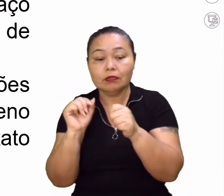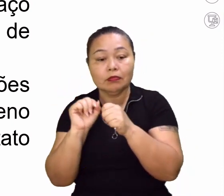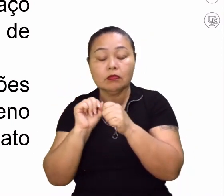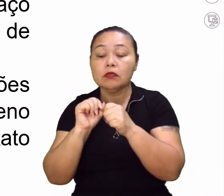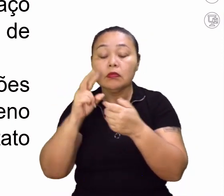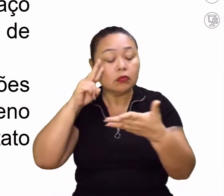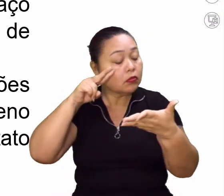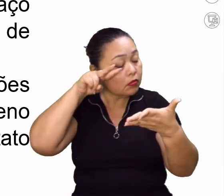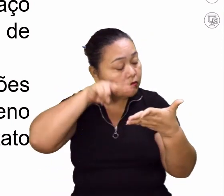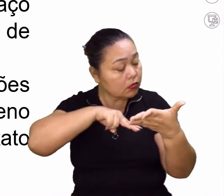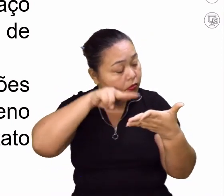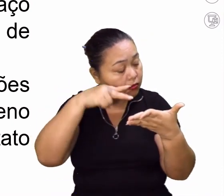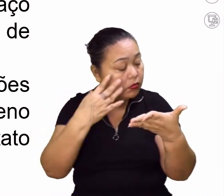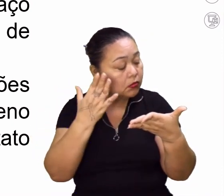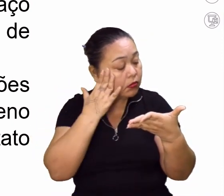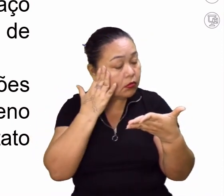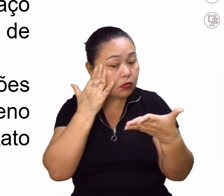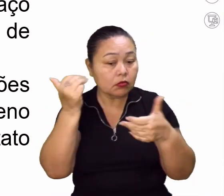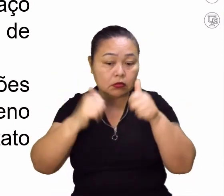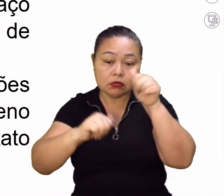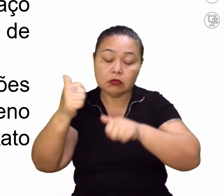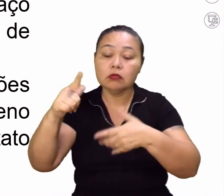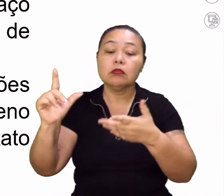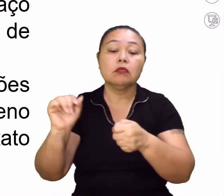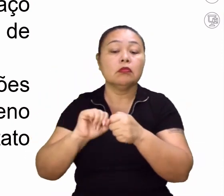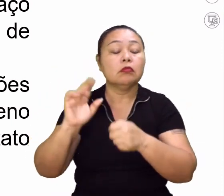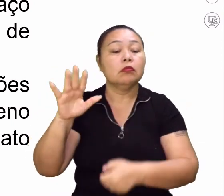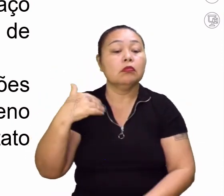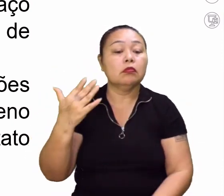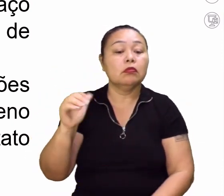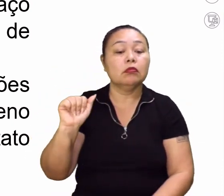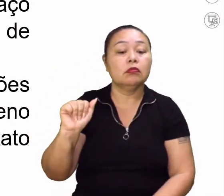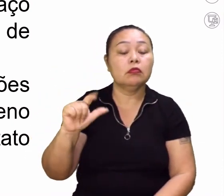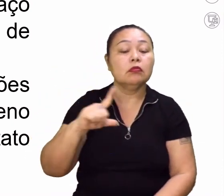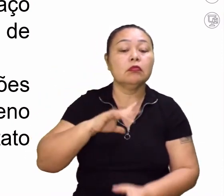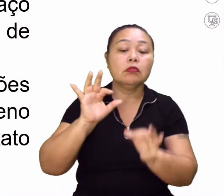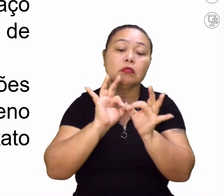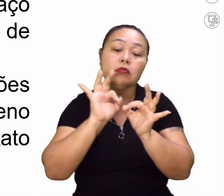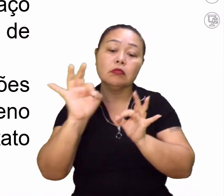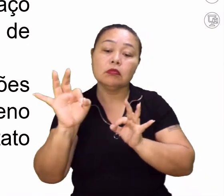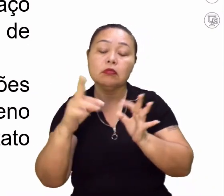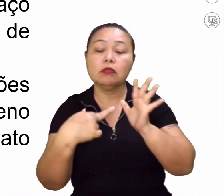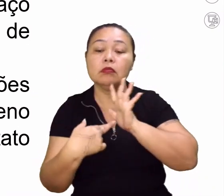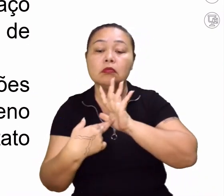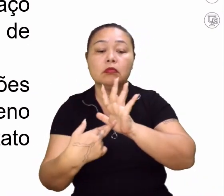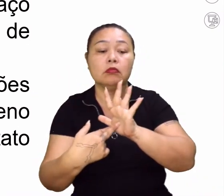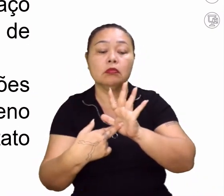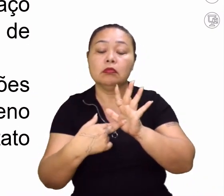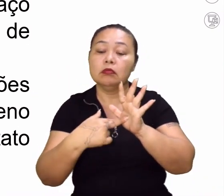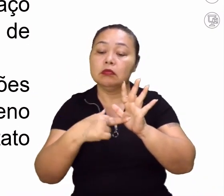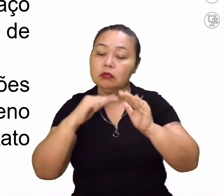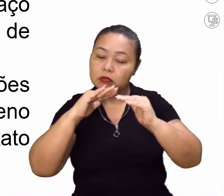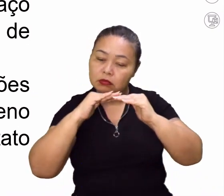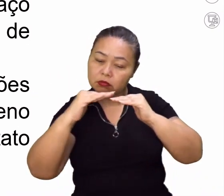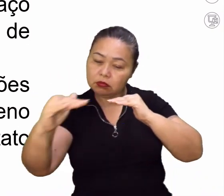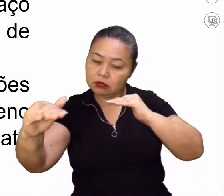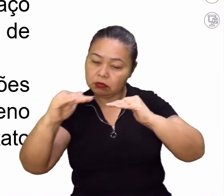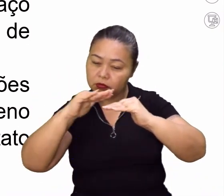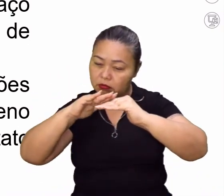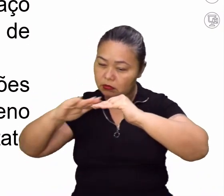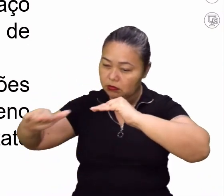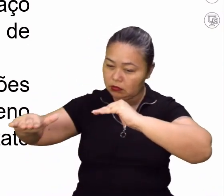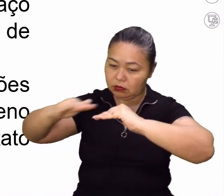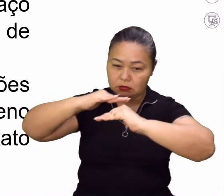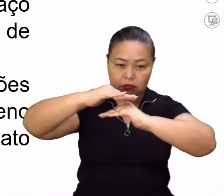ele fez a leitura e ele vai agora analisar as alternativas. A, tem as medidas representadas em escala